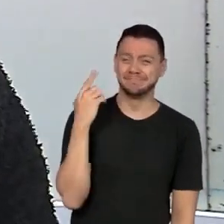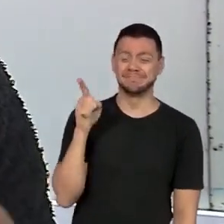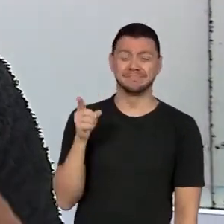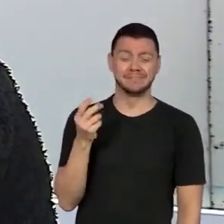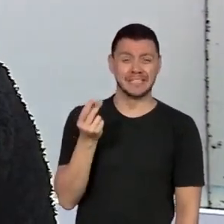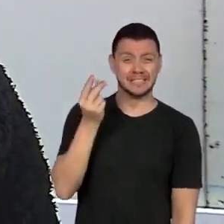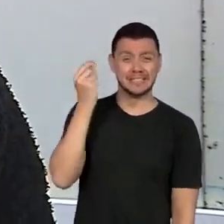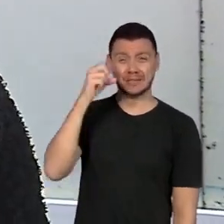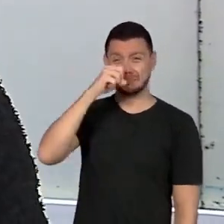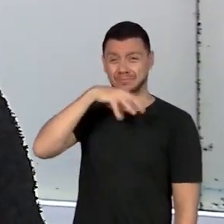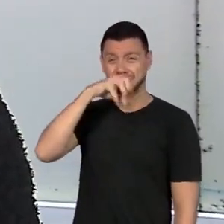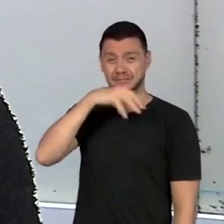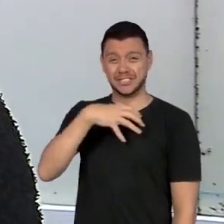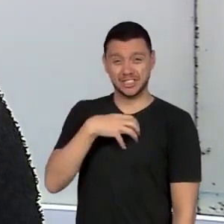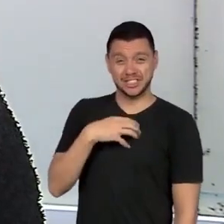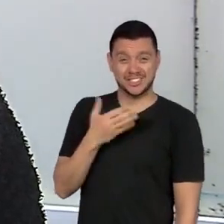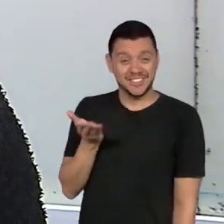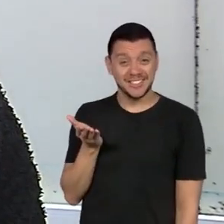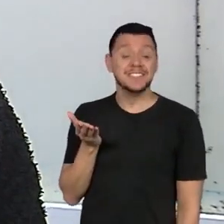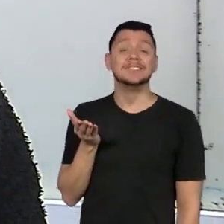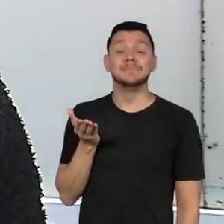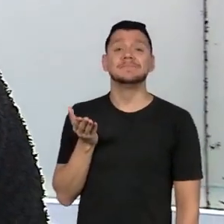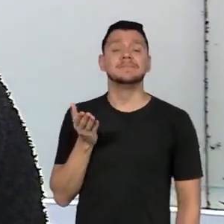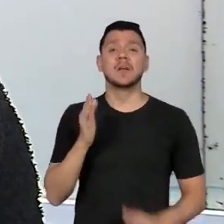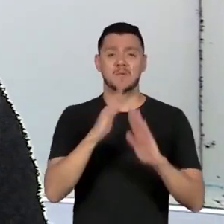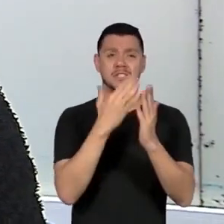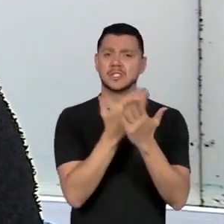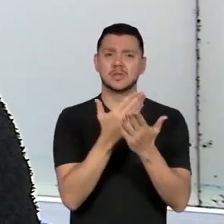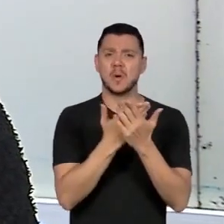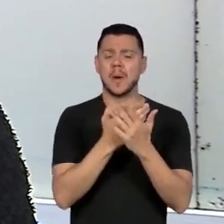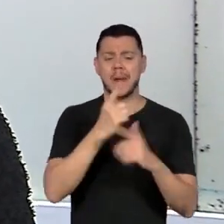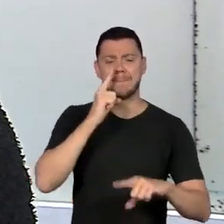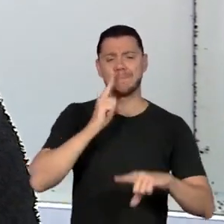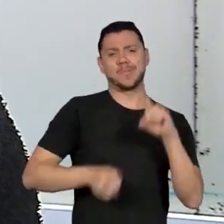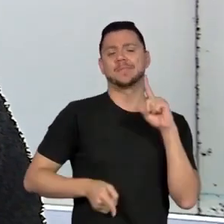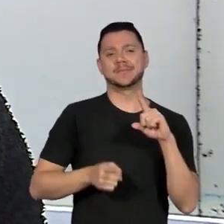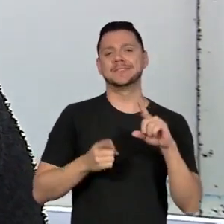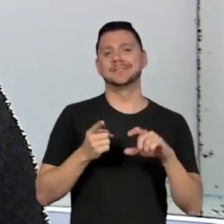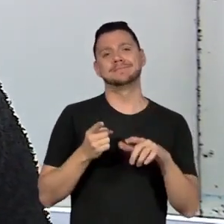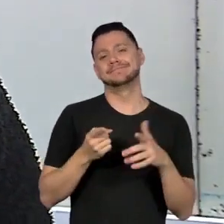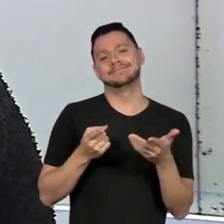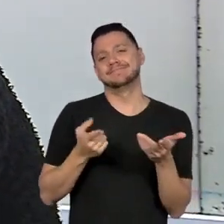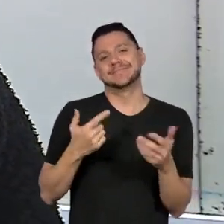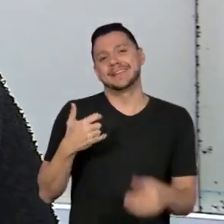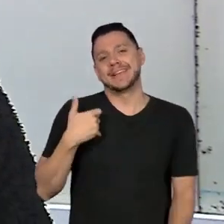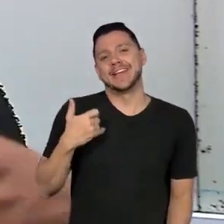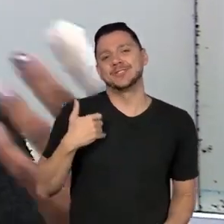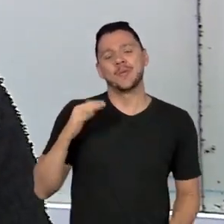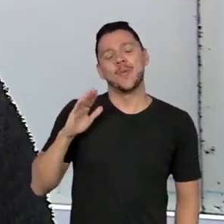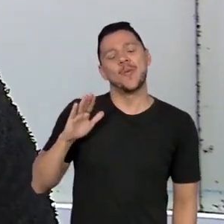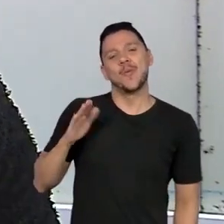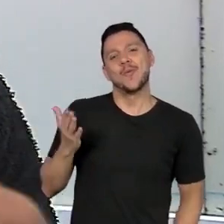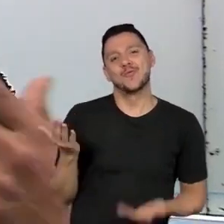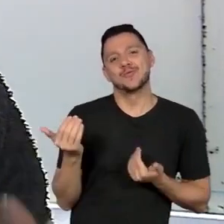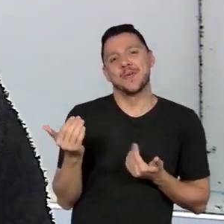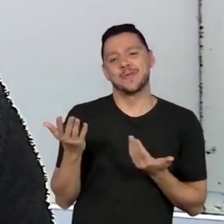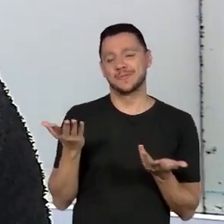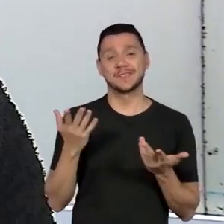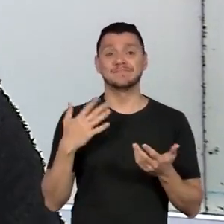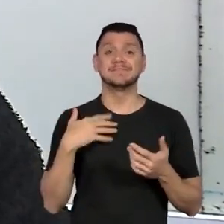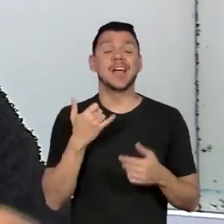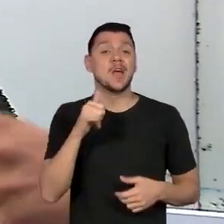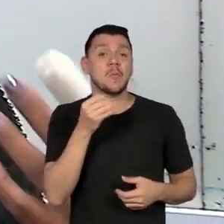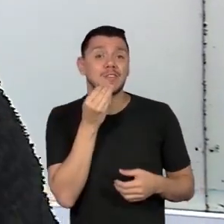Então ele me tirou da escola muito cedo e eu não tive a oportunidade de voltar a estudar. Porque eu me casei, eu tive